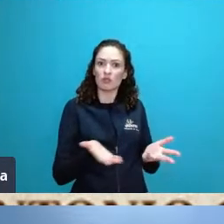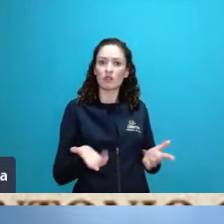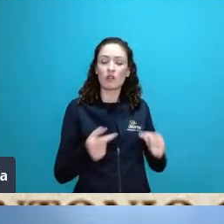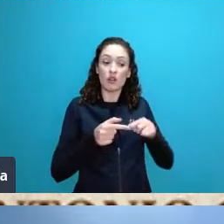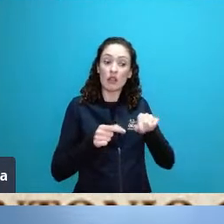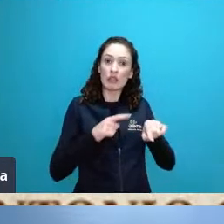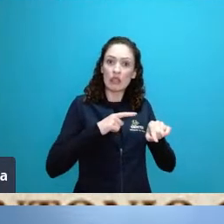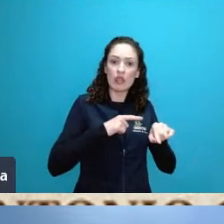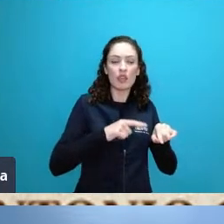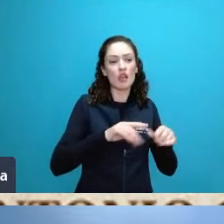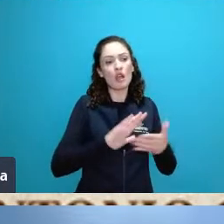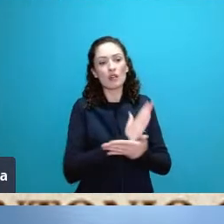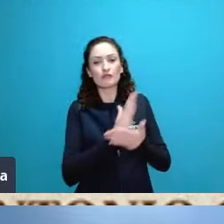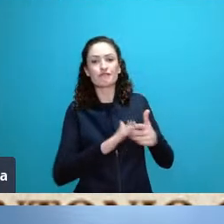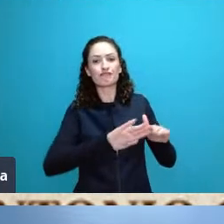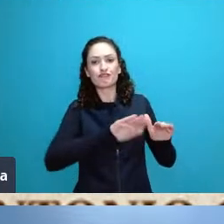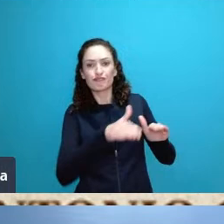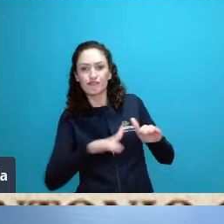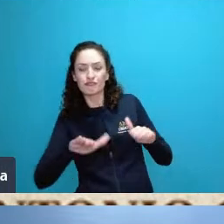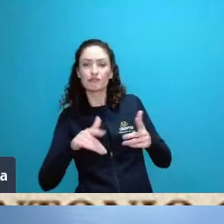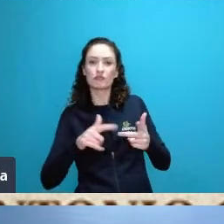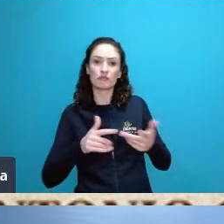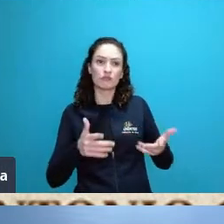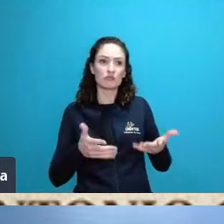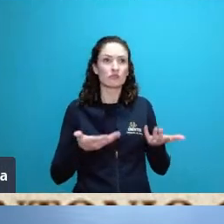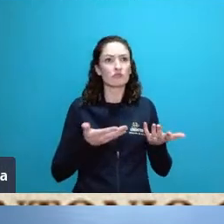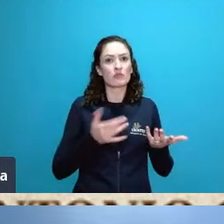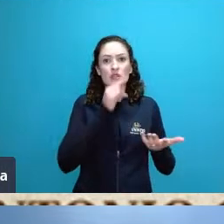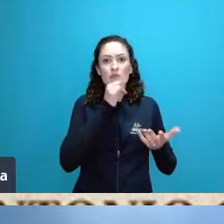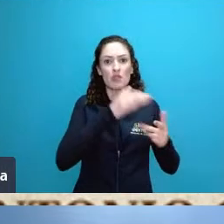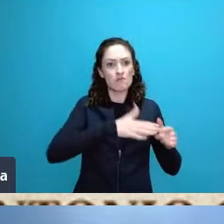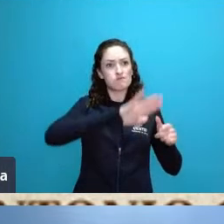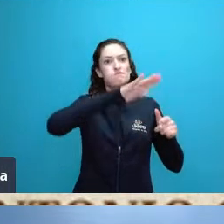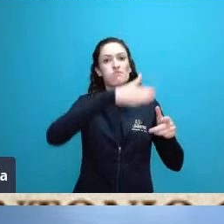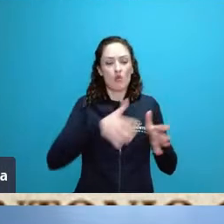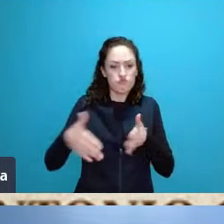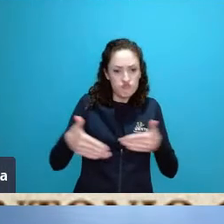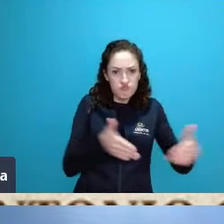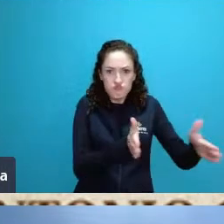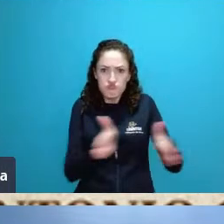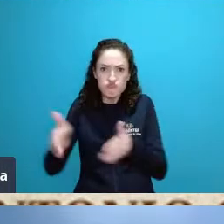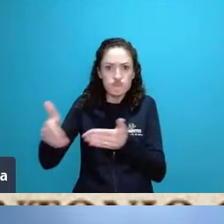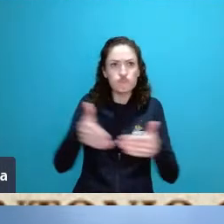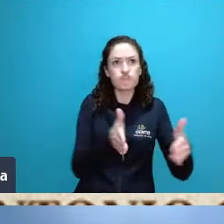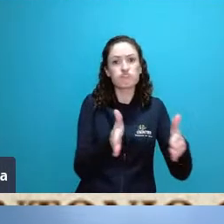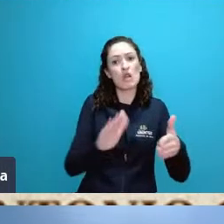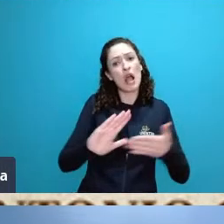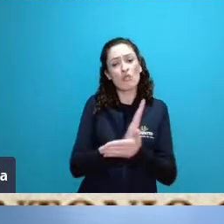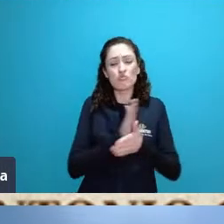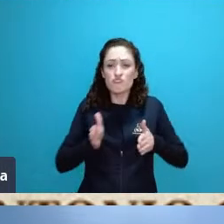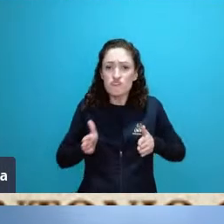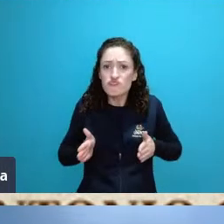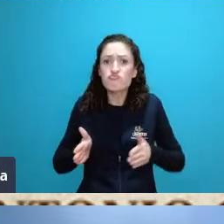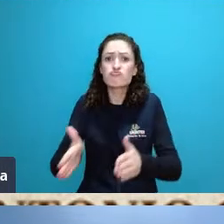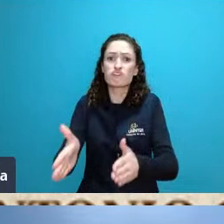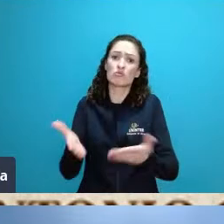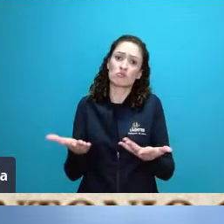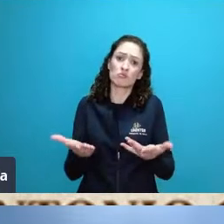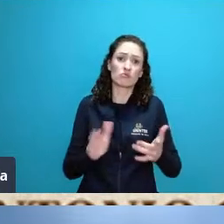sinuosas menos sinuosas no ambiente urbano muitas dessas sinuosidades dos rios